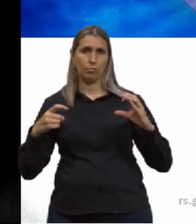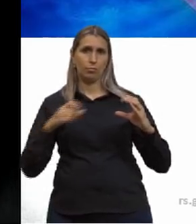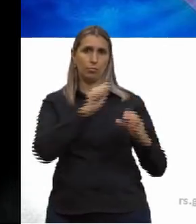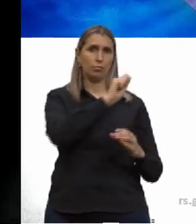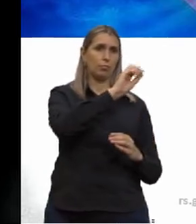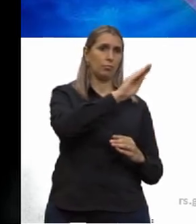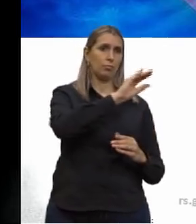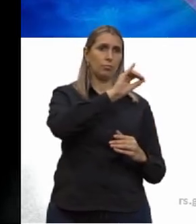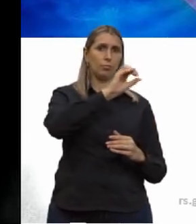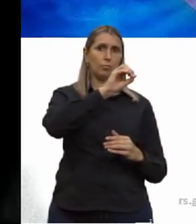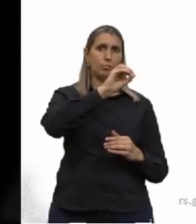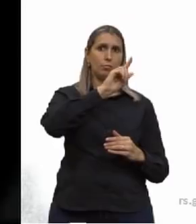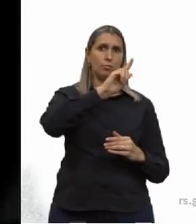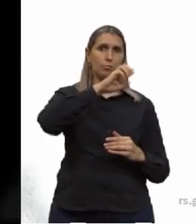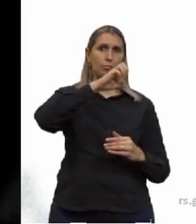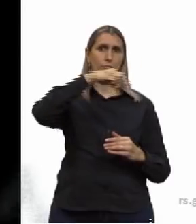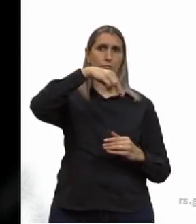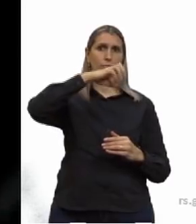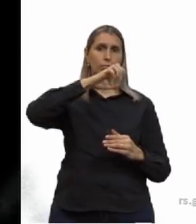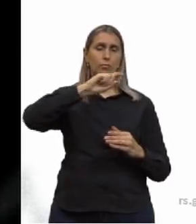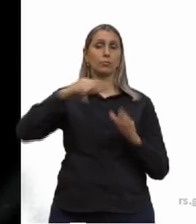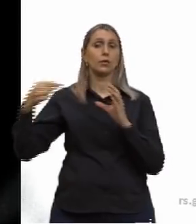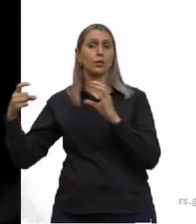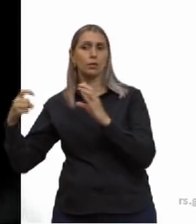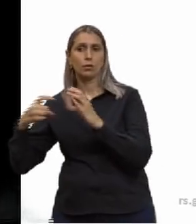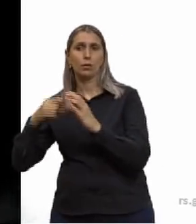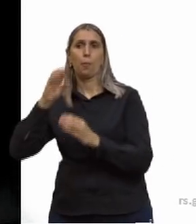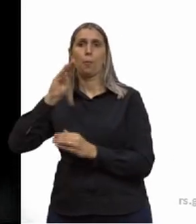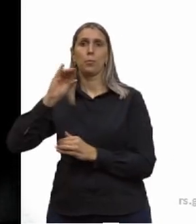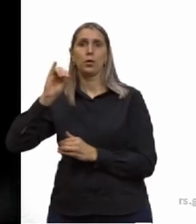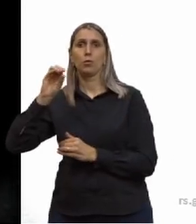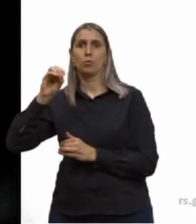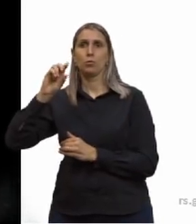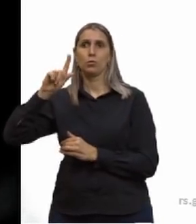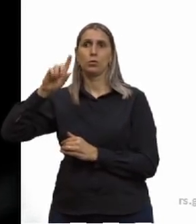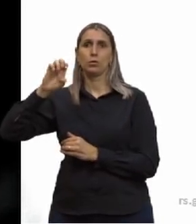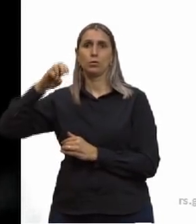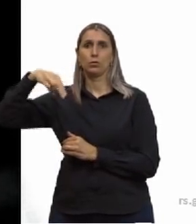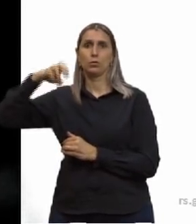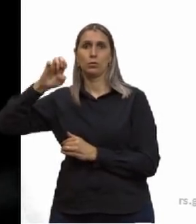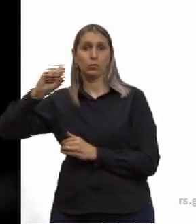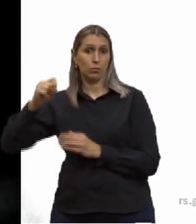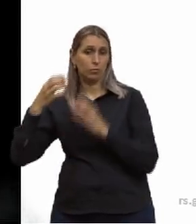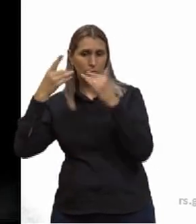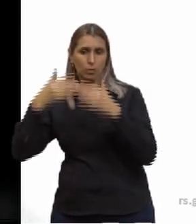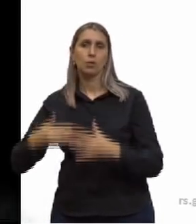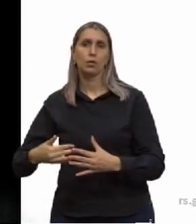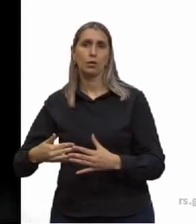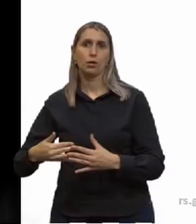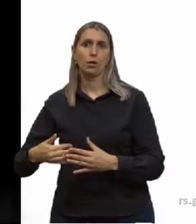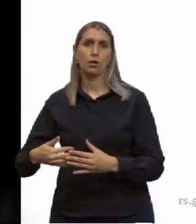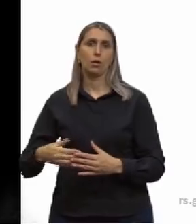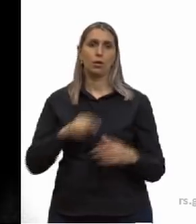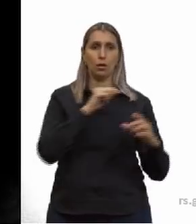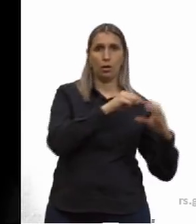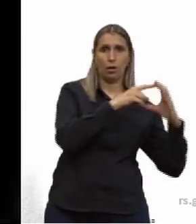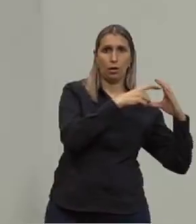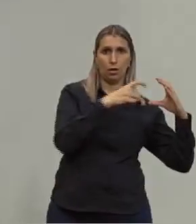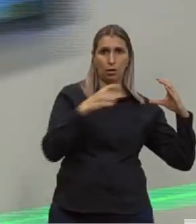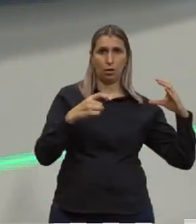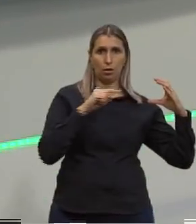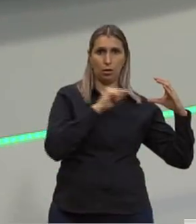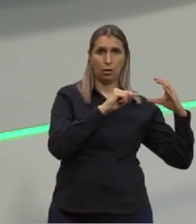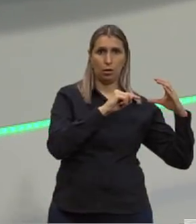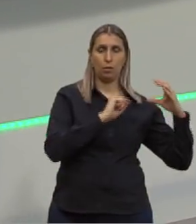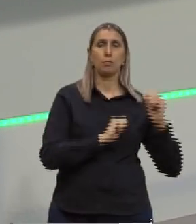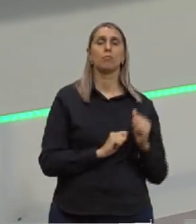biogênese, que eu vou explicar aqui neste próximo slide. Então, a teoria da abiogênese,